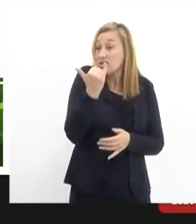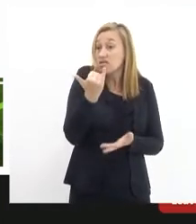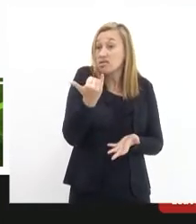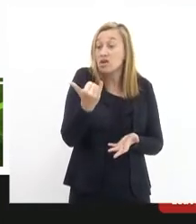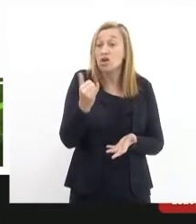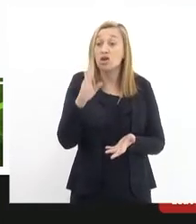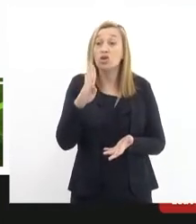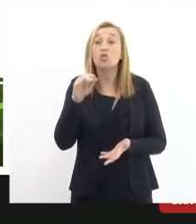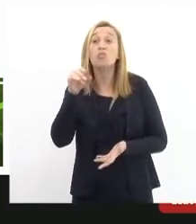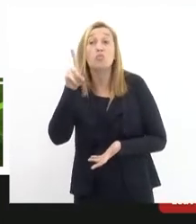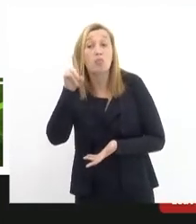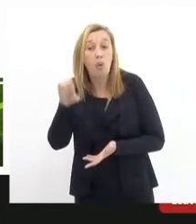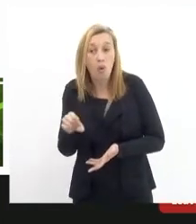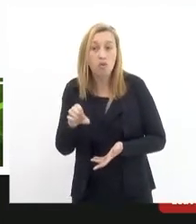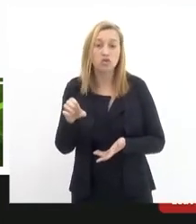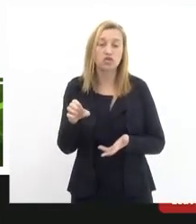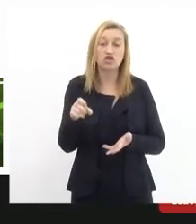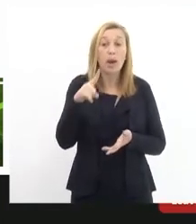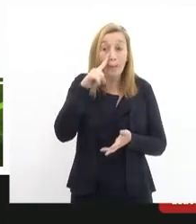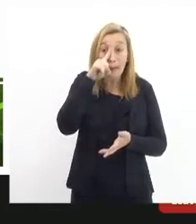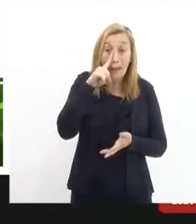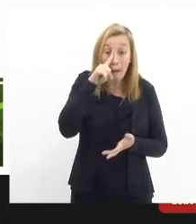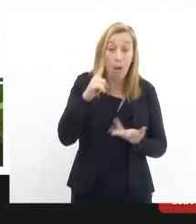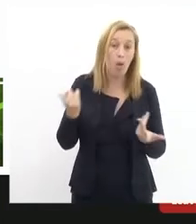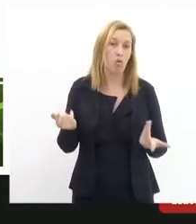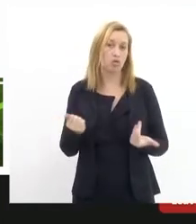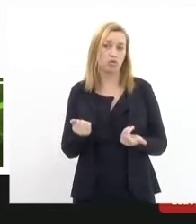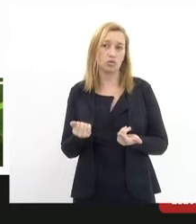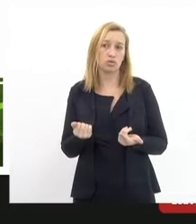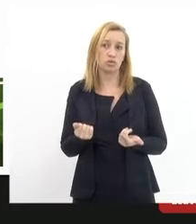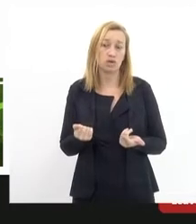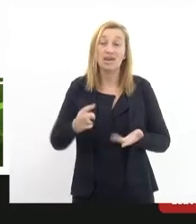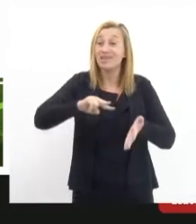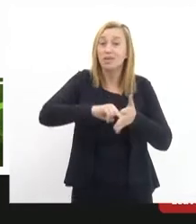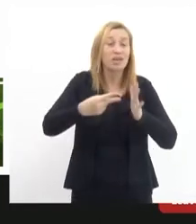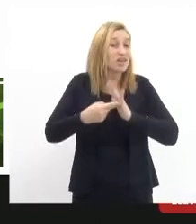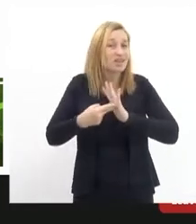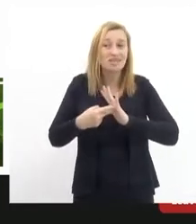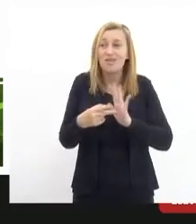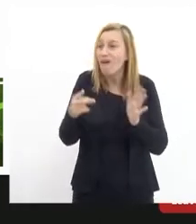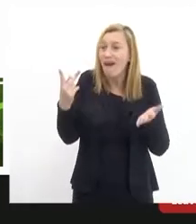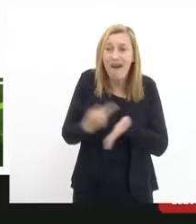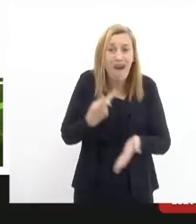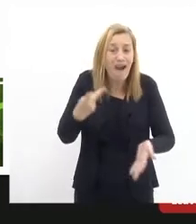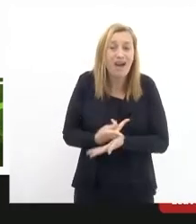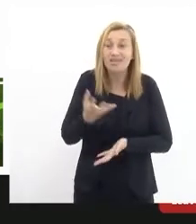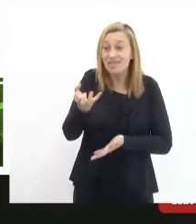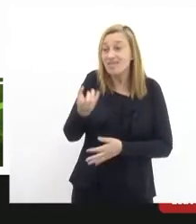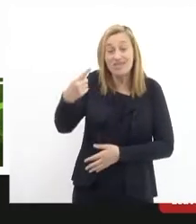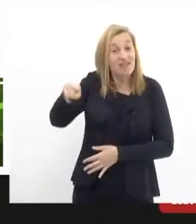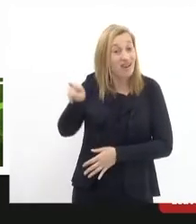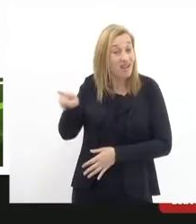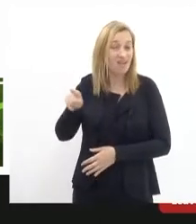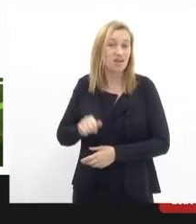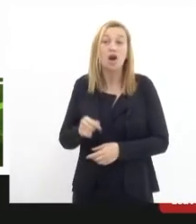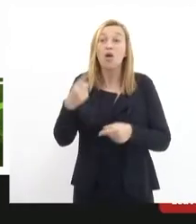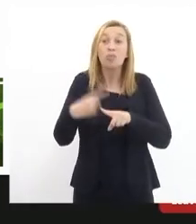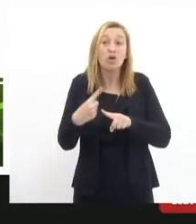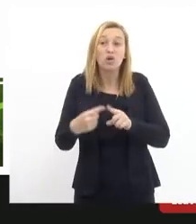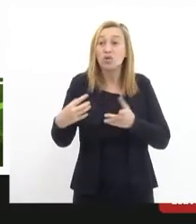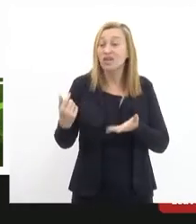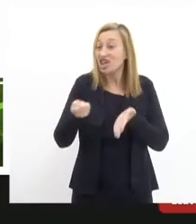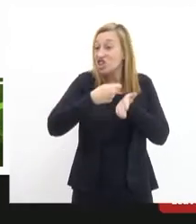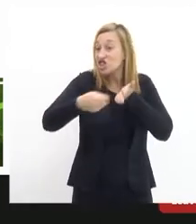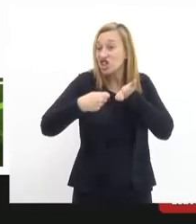original, o bonde histórico, era perigoso. Quer dizer, fez a interpretação que ele quis, porque o que está escrito não é